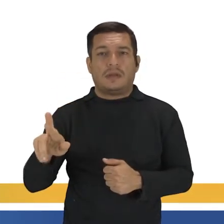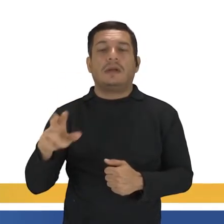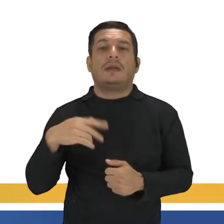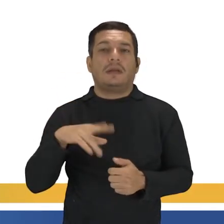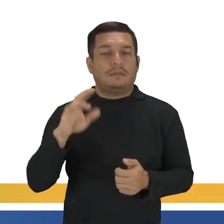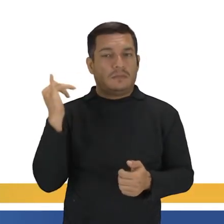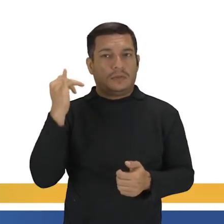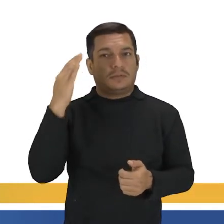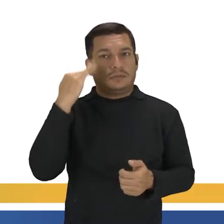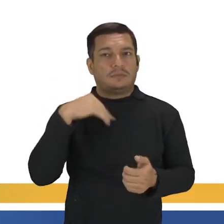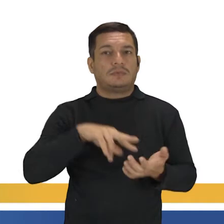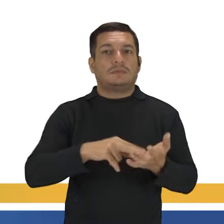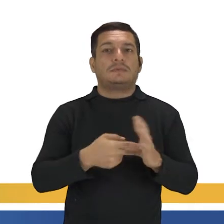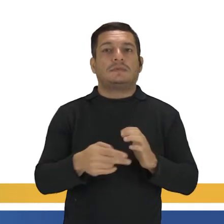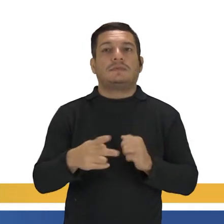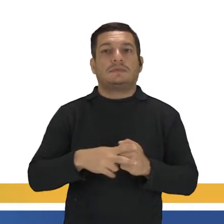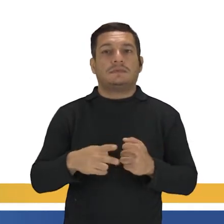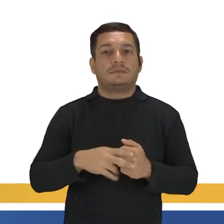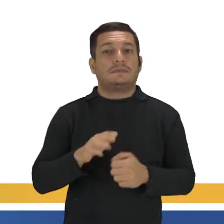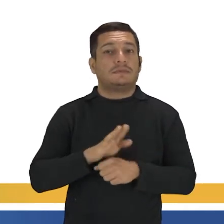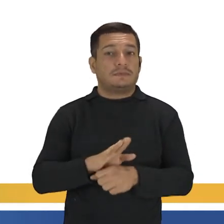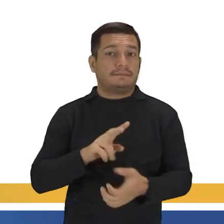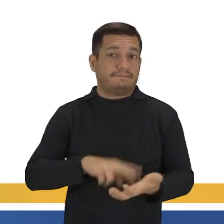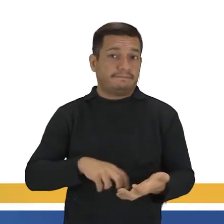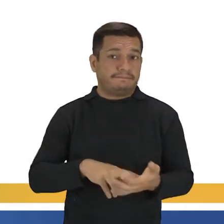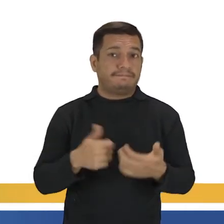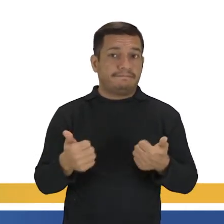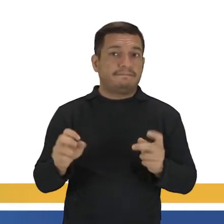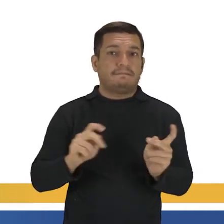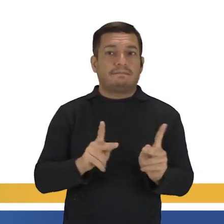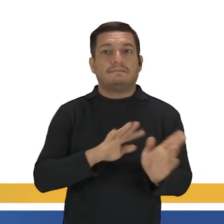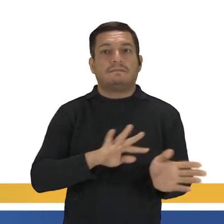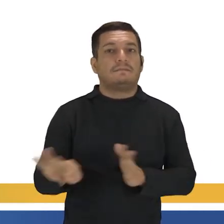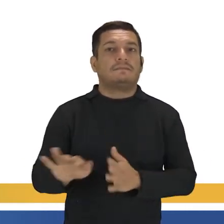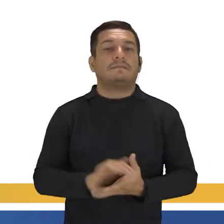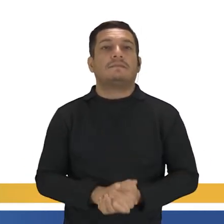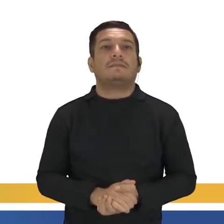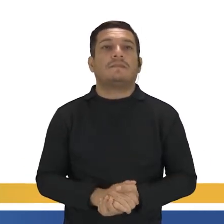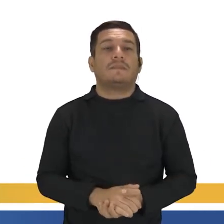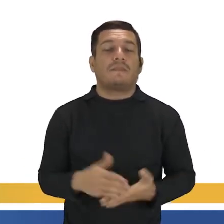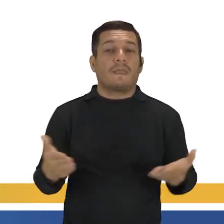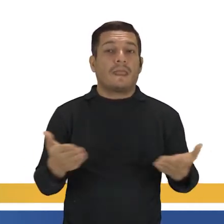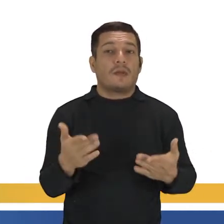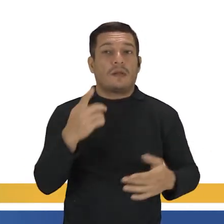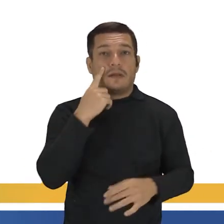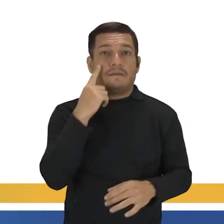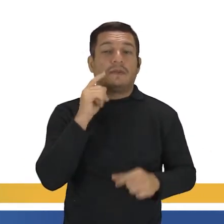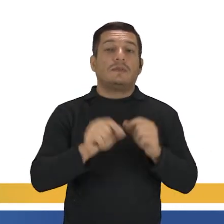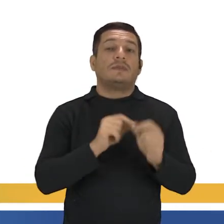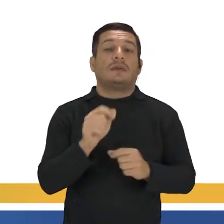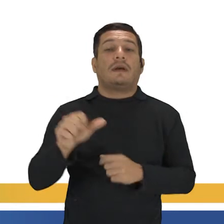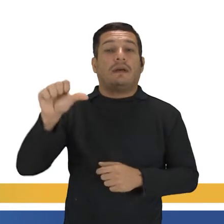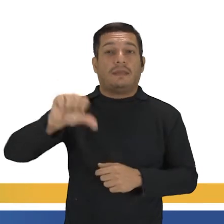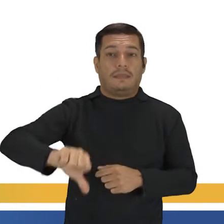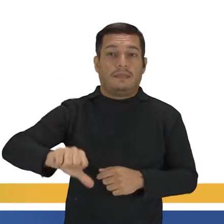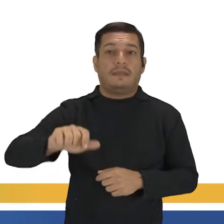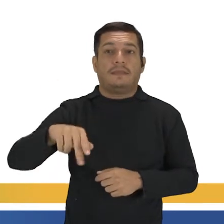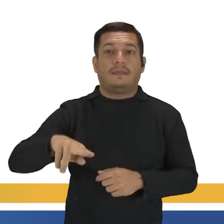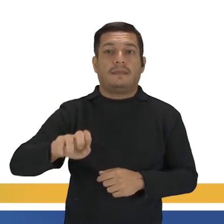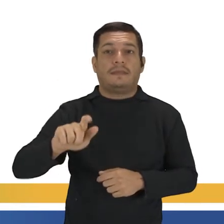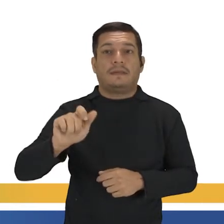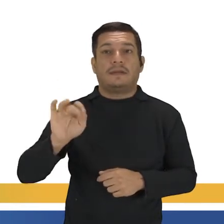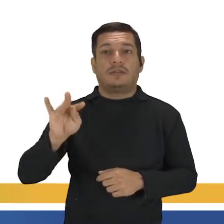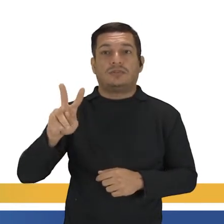significado dos verbos pra ajudar no seu vocabulário. Ok. Agora, vamos ver as formas negativa e interrogativa. Olha, eu já tô